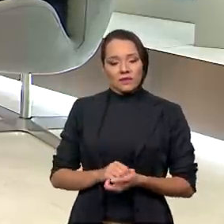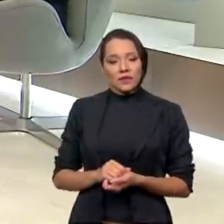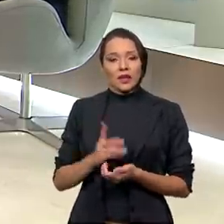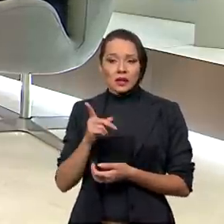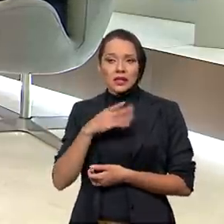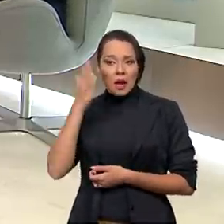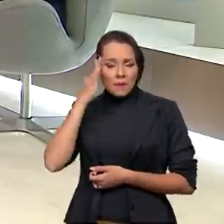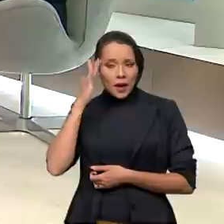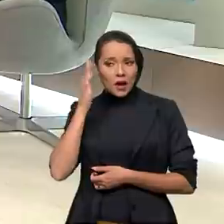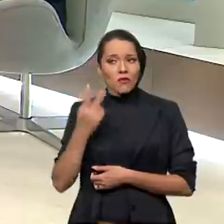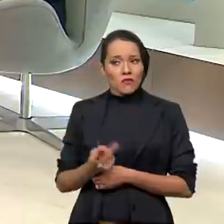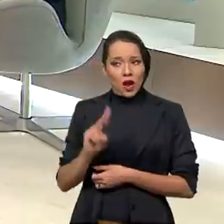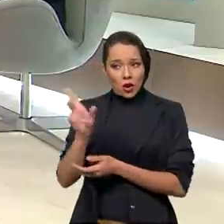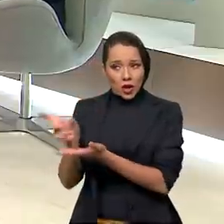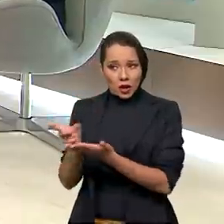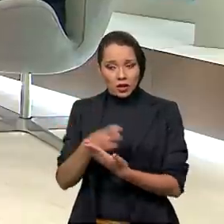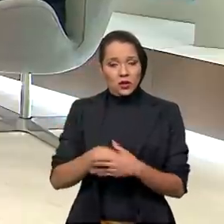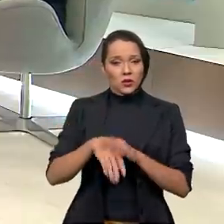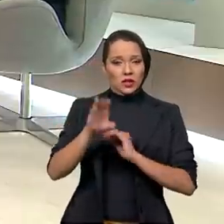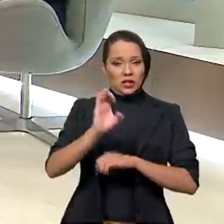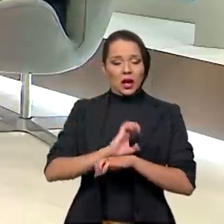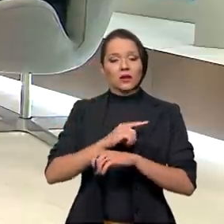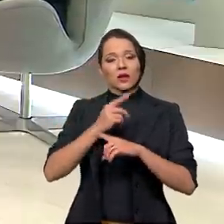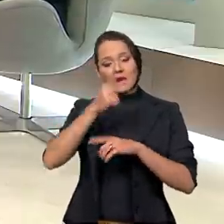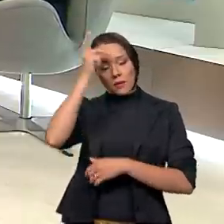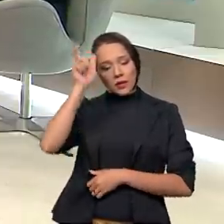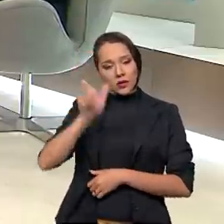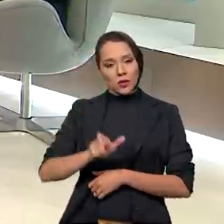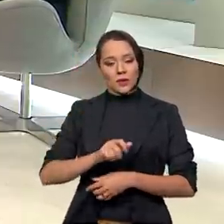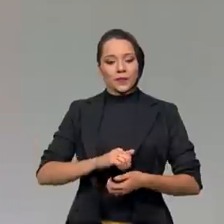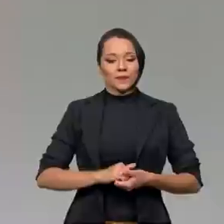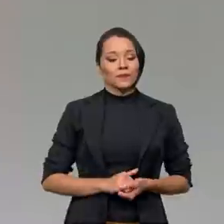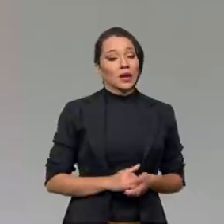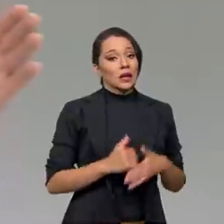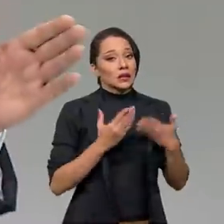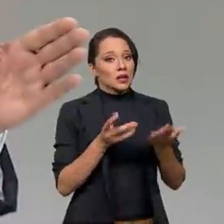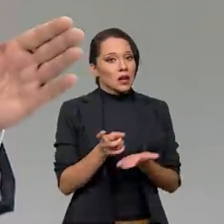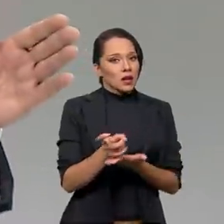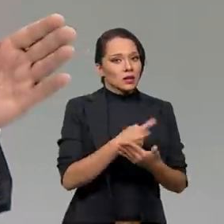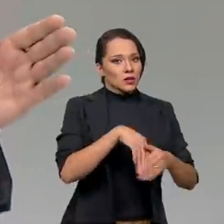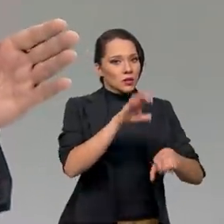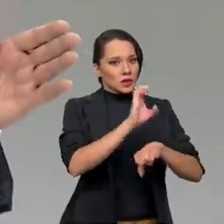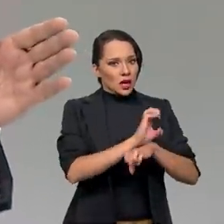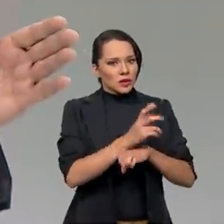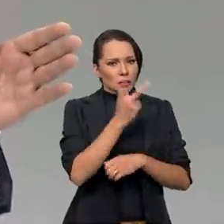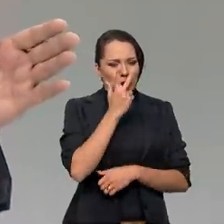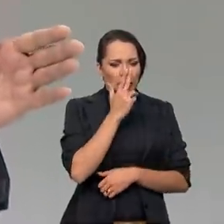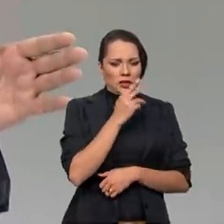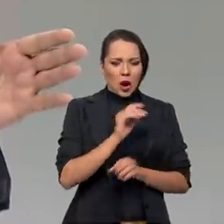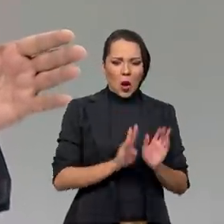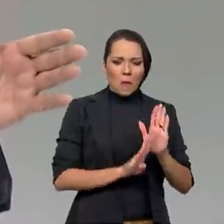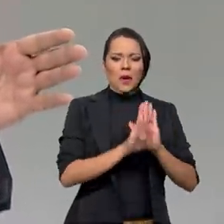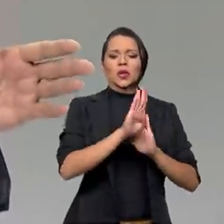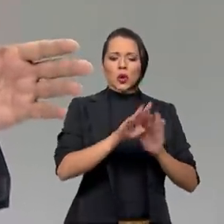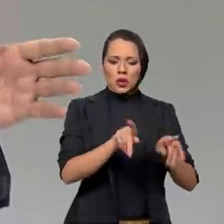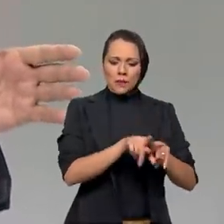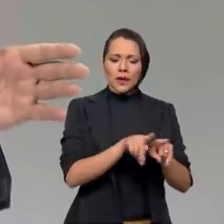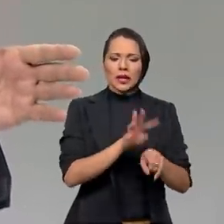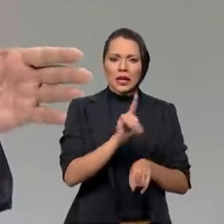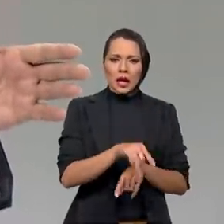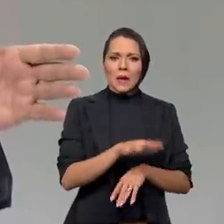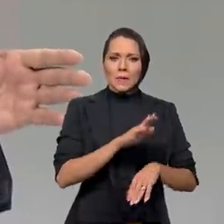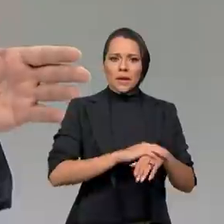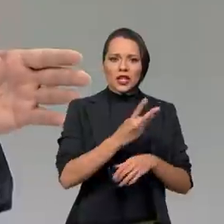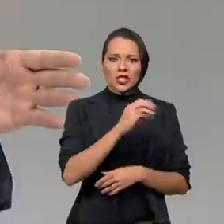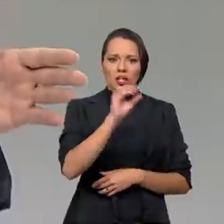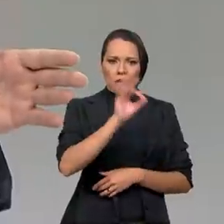dando previsibilidade para a arrecadação dos estados e para o consumidor brasileiro. Tanto que a arrecadação dos estados, se não me engano, ela aumentou abruptamente, mais de